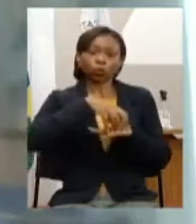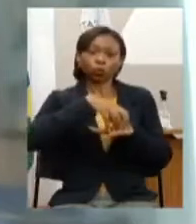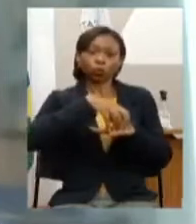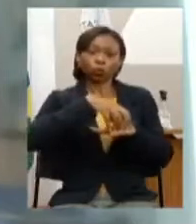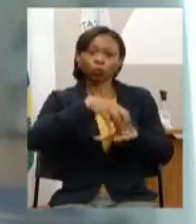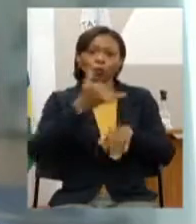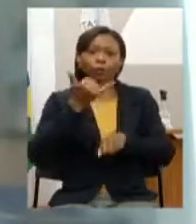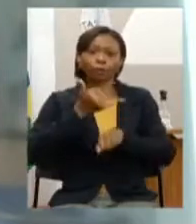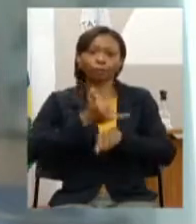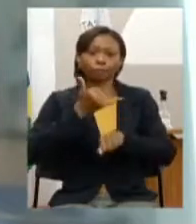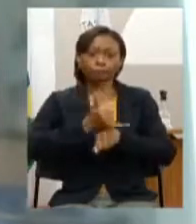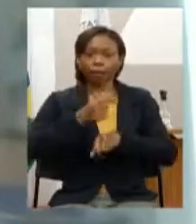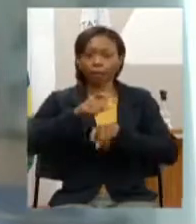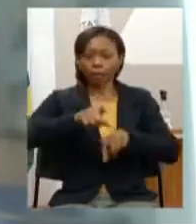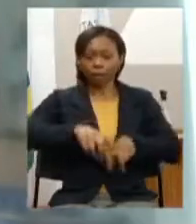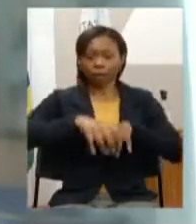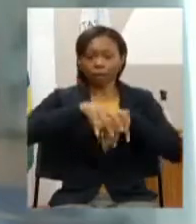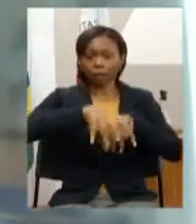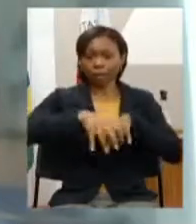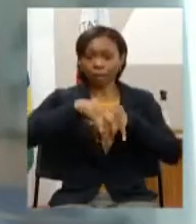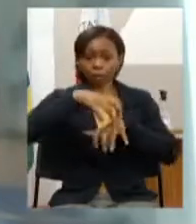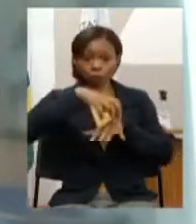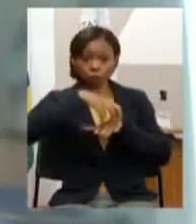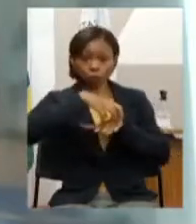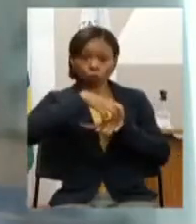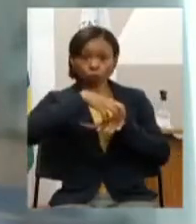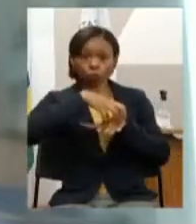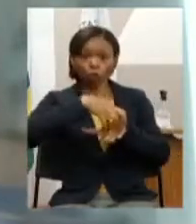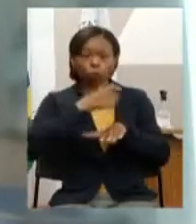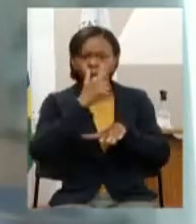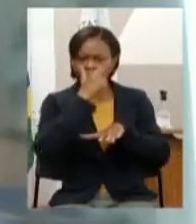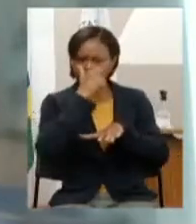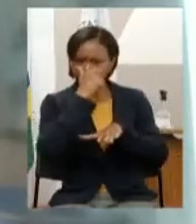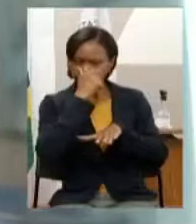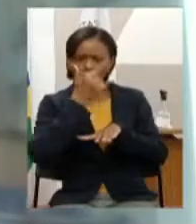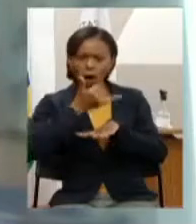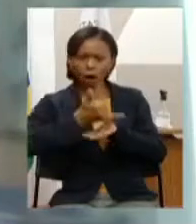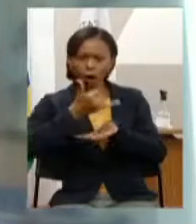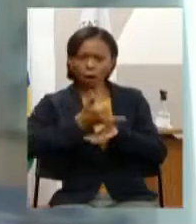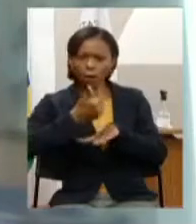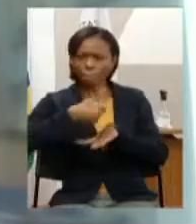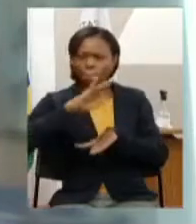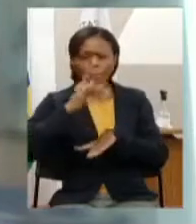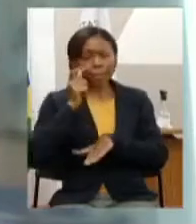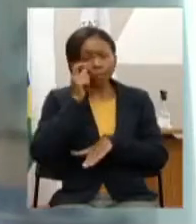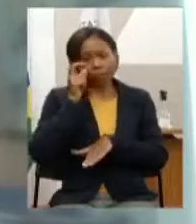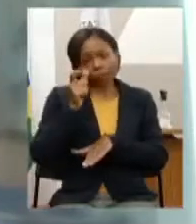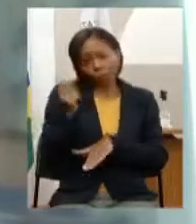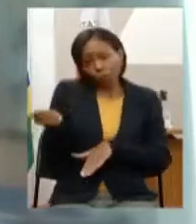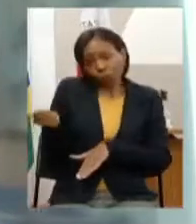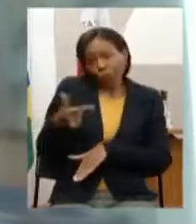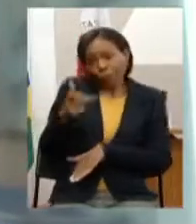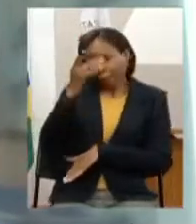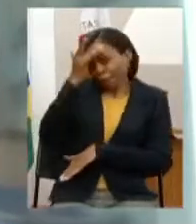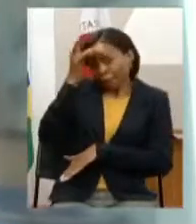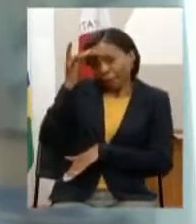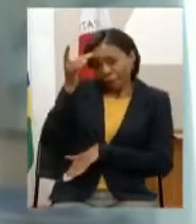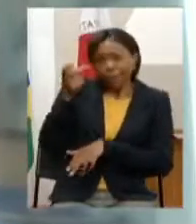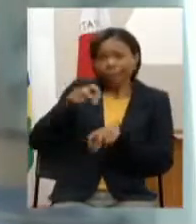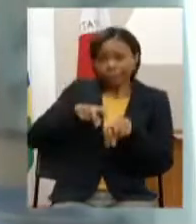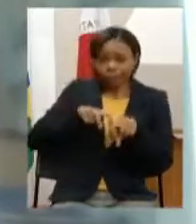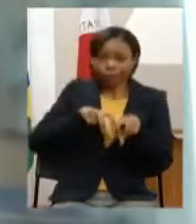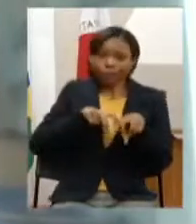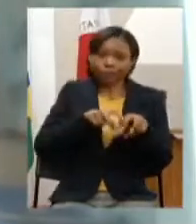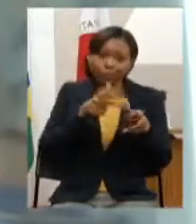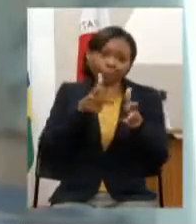num vagão cheio é bem mais interessante do que transportar tonelada de passageiros num vagão de passageiros então